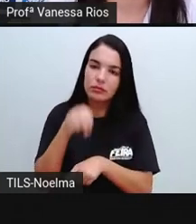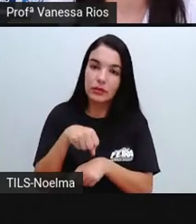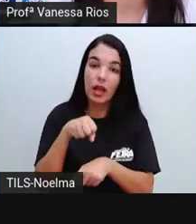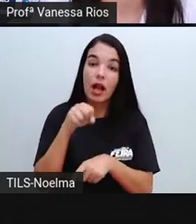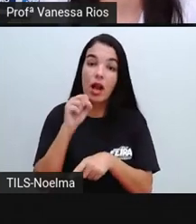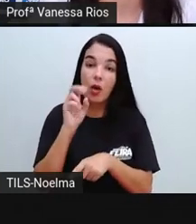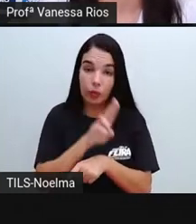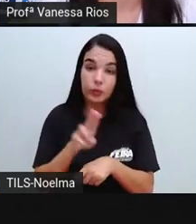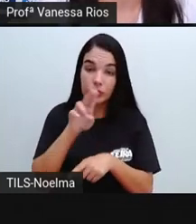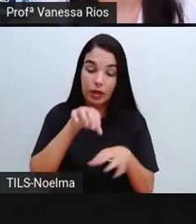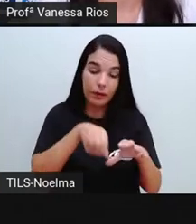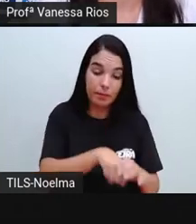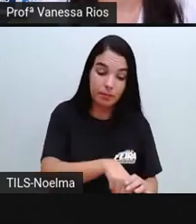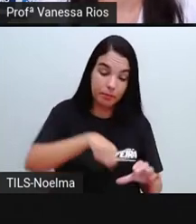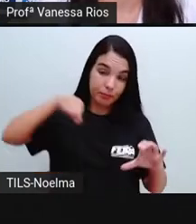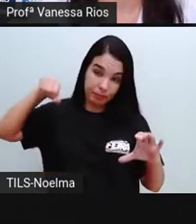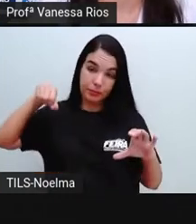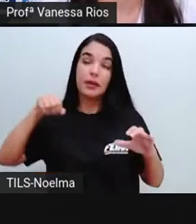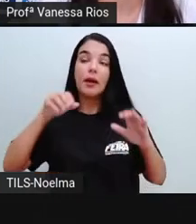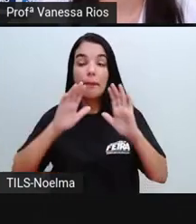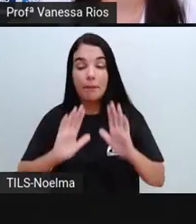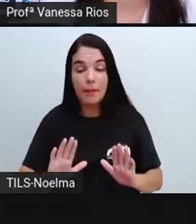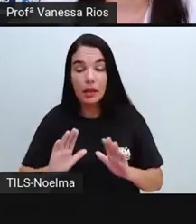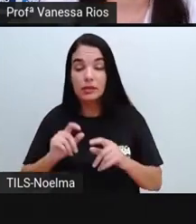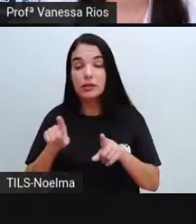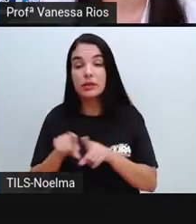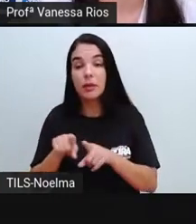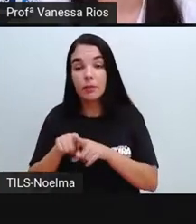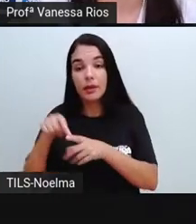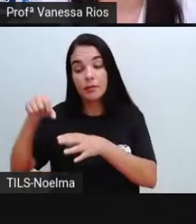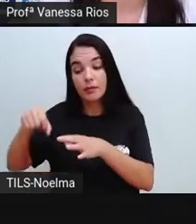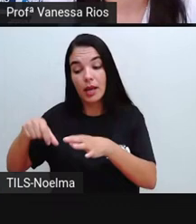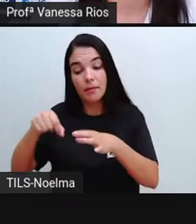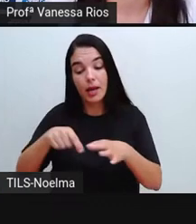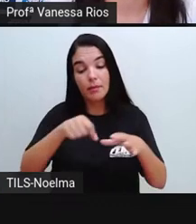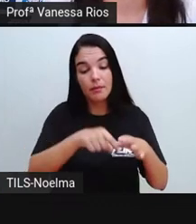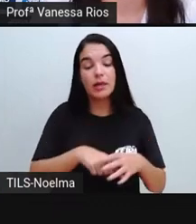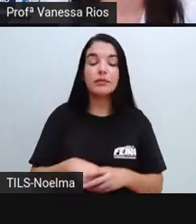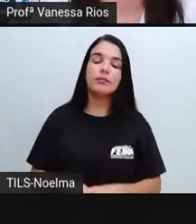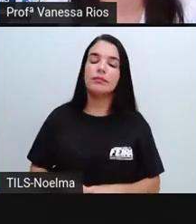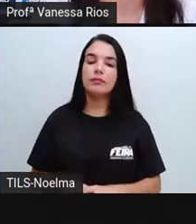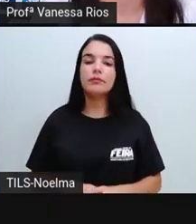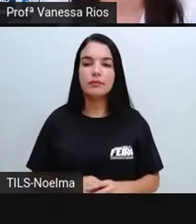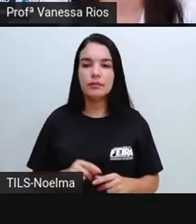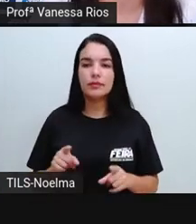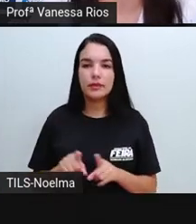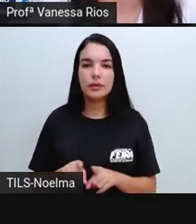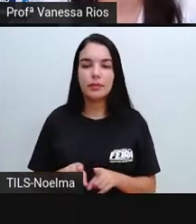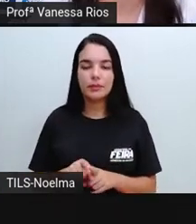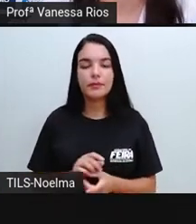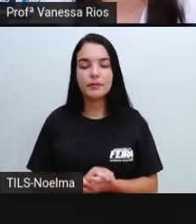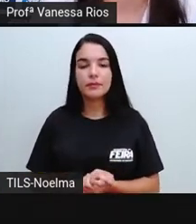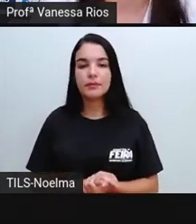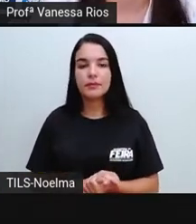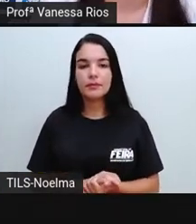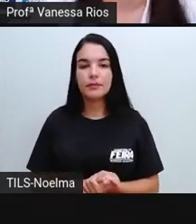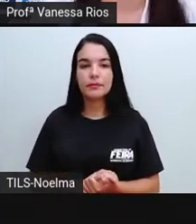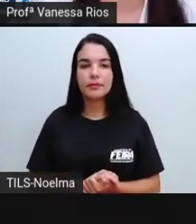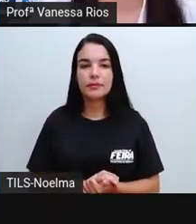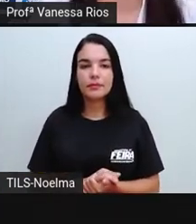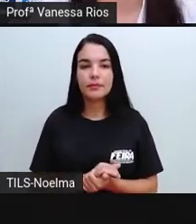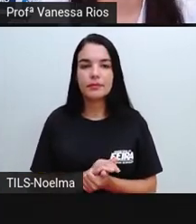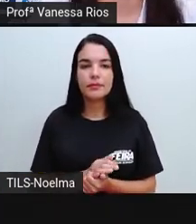daquilo que a natureza plantava por si só, né? Colhiam aquilo que a natureza oferecia, mas eles também